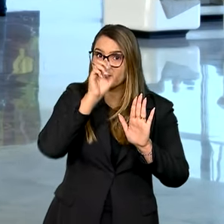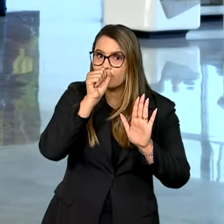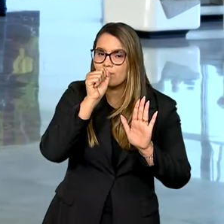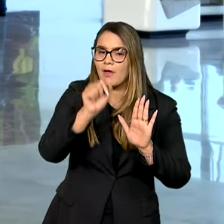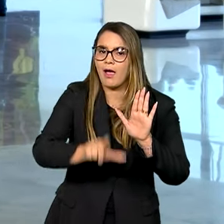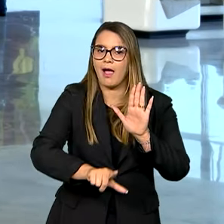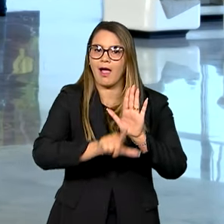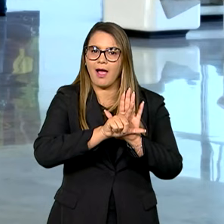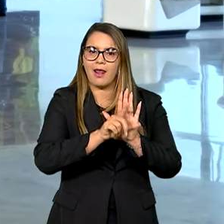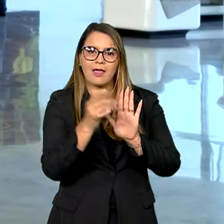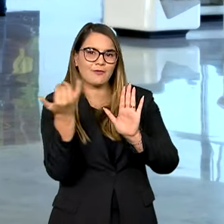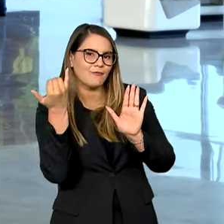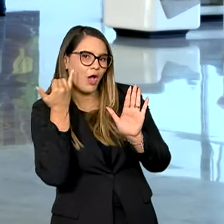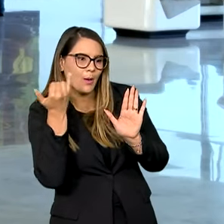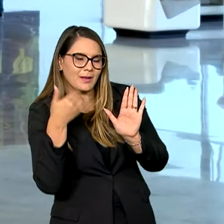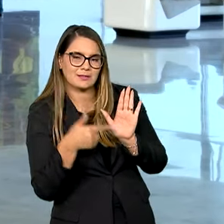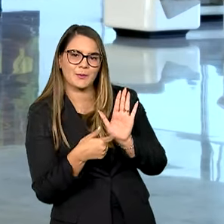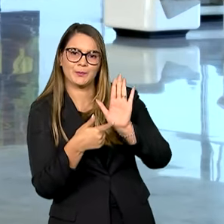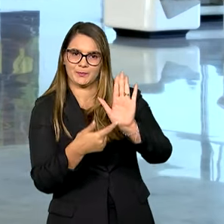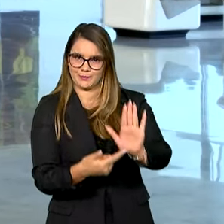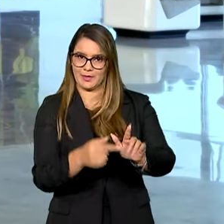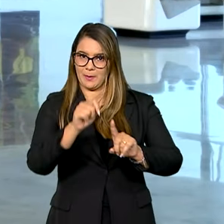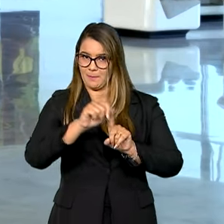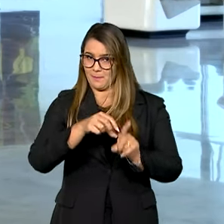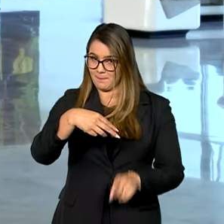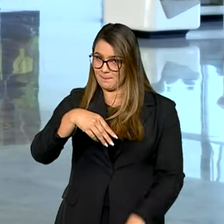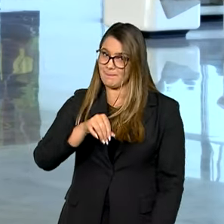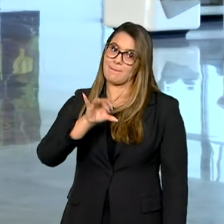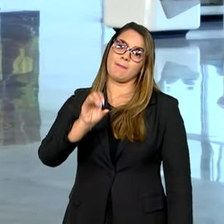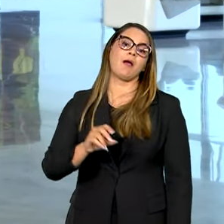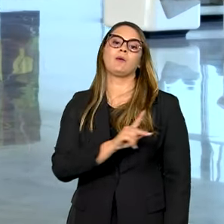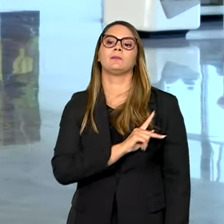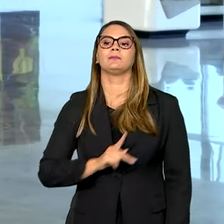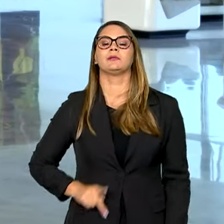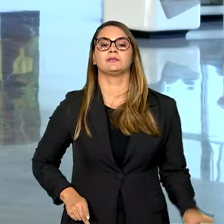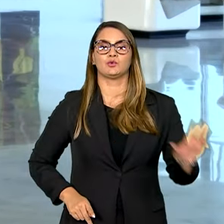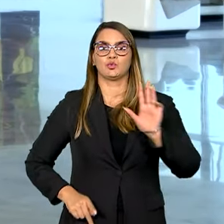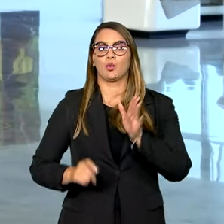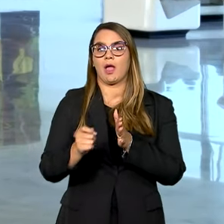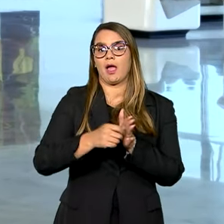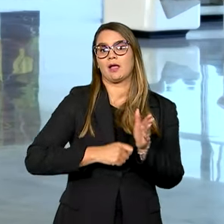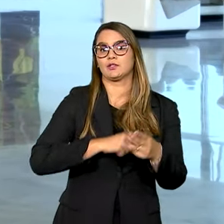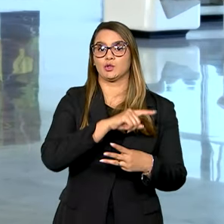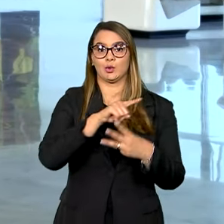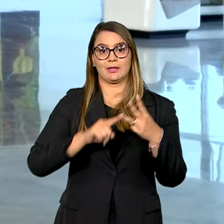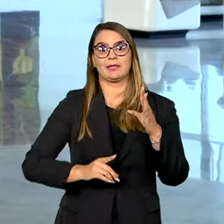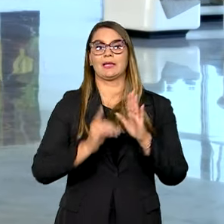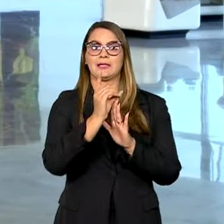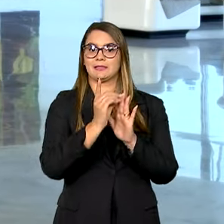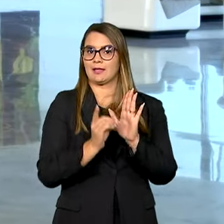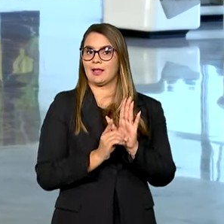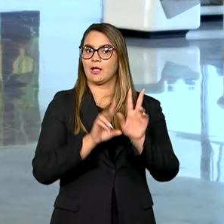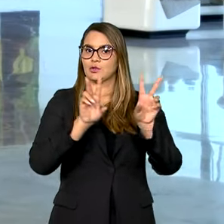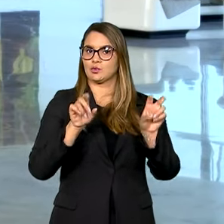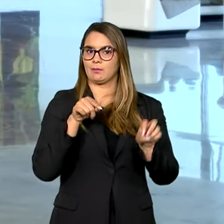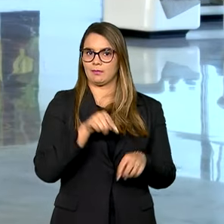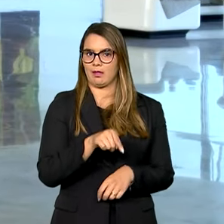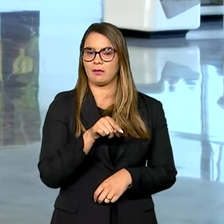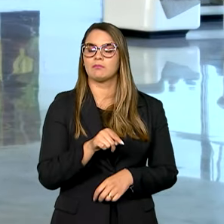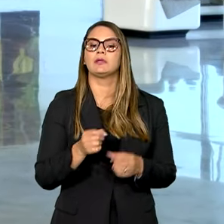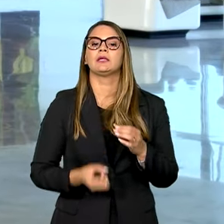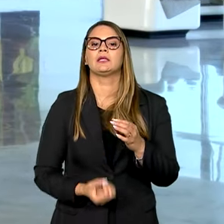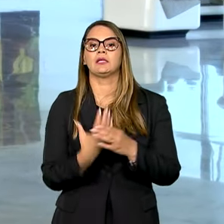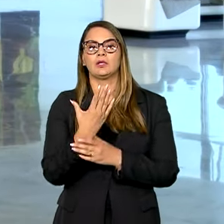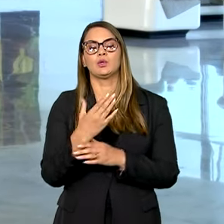da Lei de Acesso à Informação. Em maio deste ano, o presidente Lula assinou três decretos relacionados ao tema e